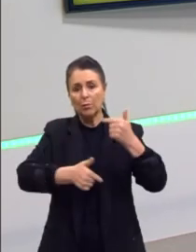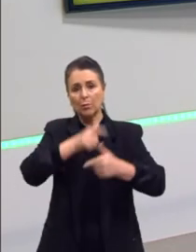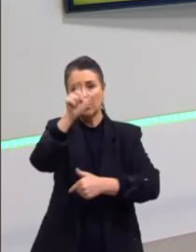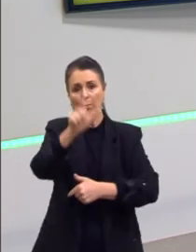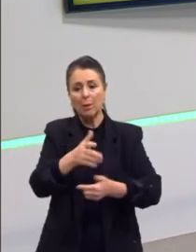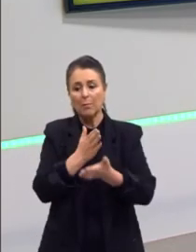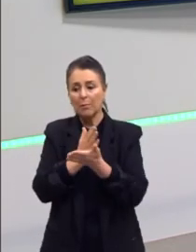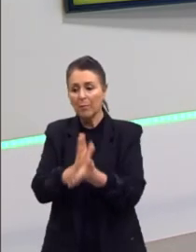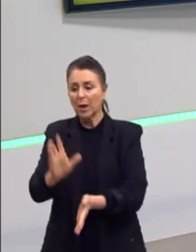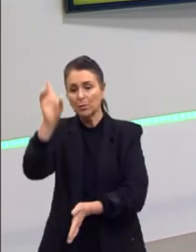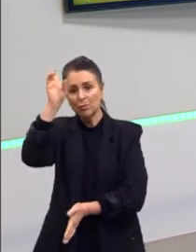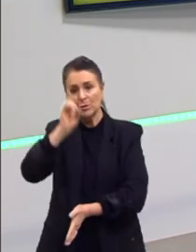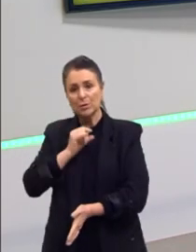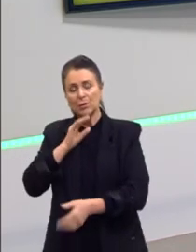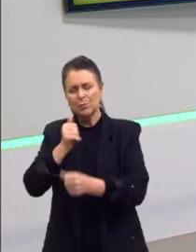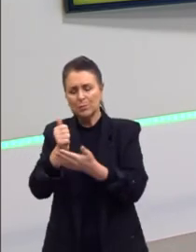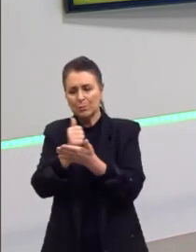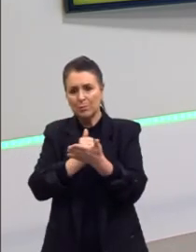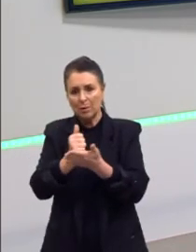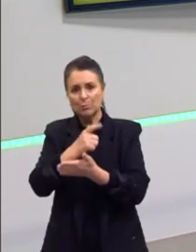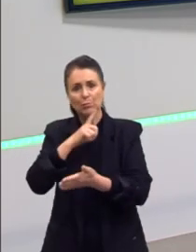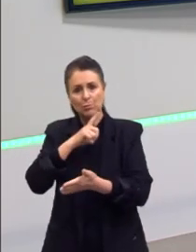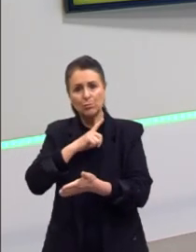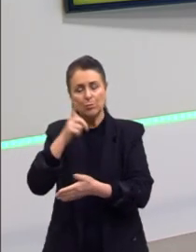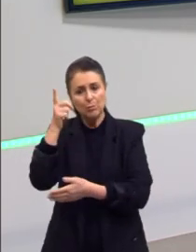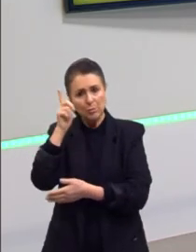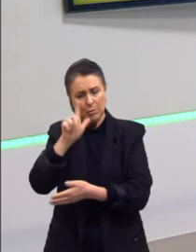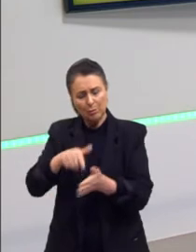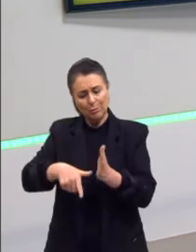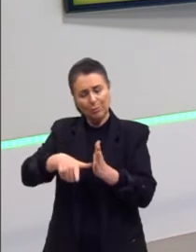fundamentais que eles tinham até pouco tempo atrás.